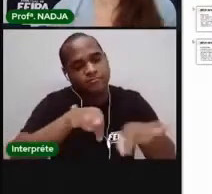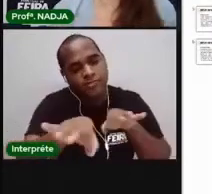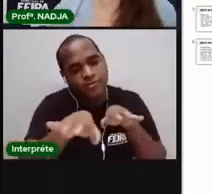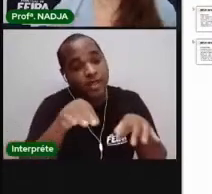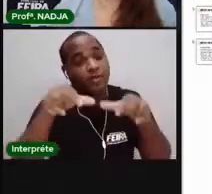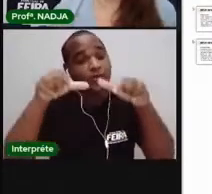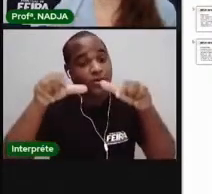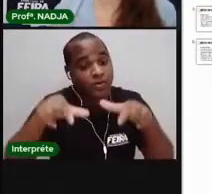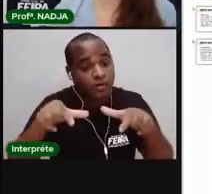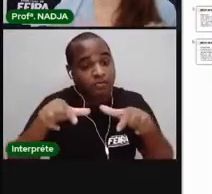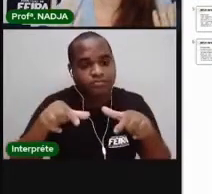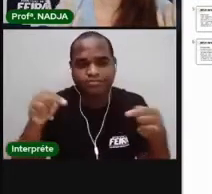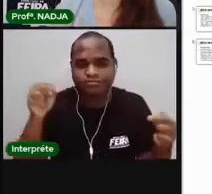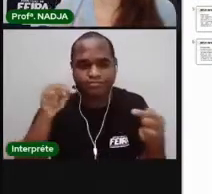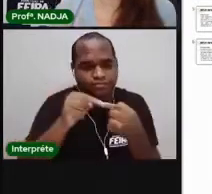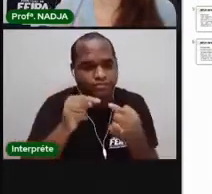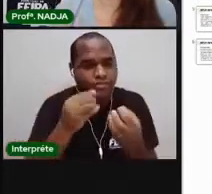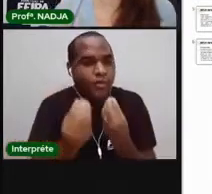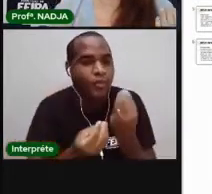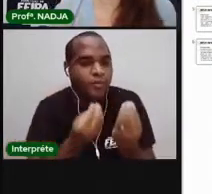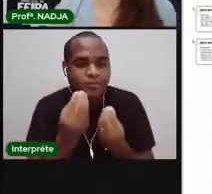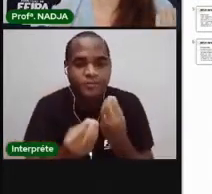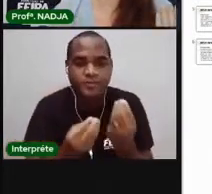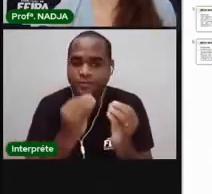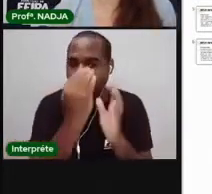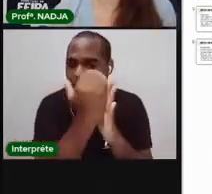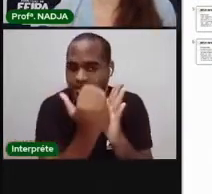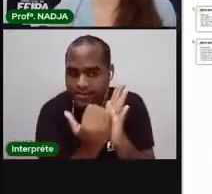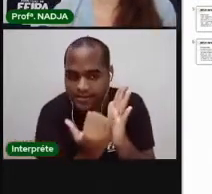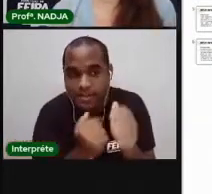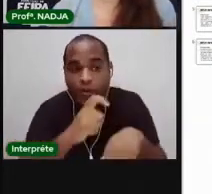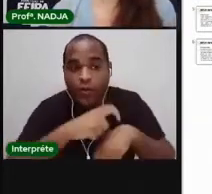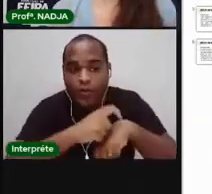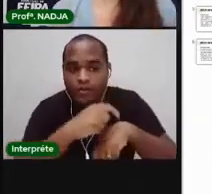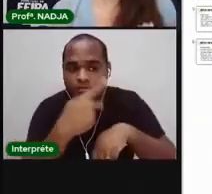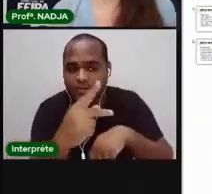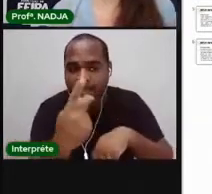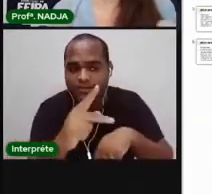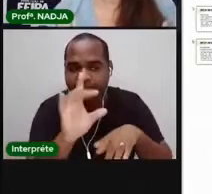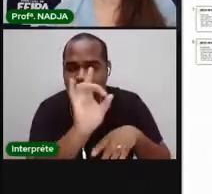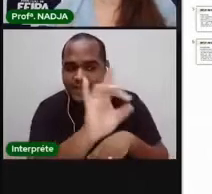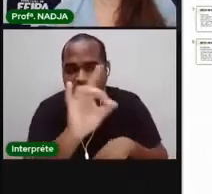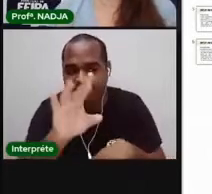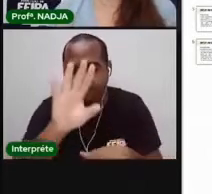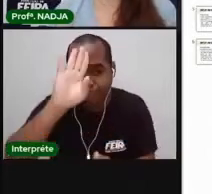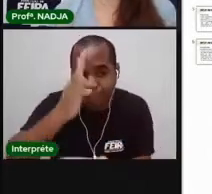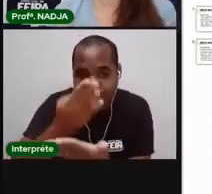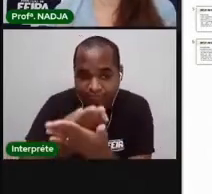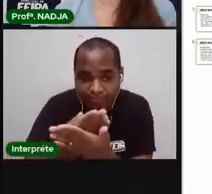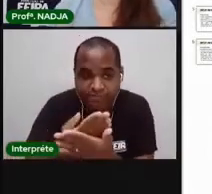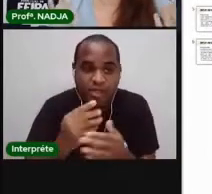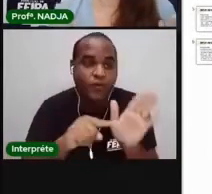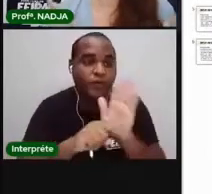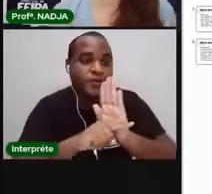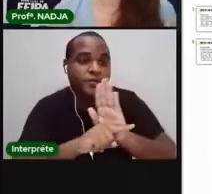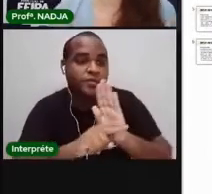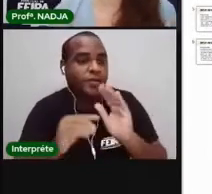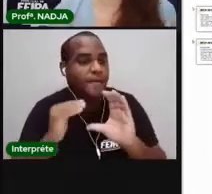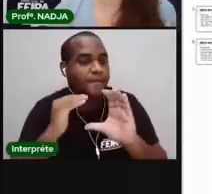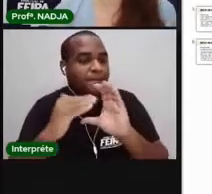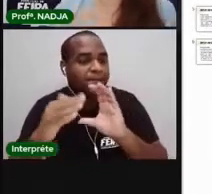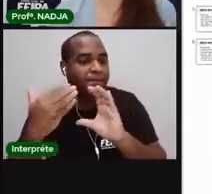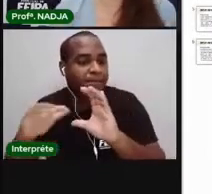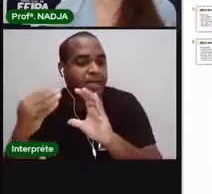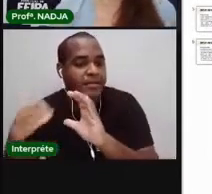local, um momento adequado. Crie uma agenda, um horário especial, né? Os professores estarão enviando vídeos. Assistam